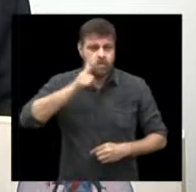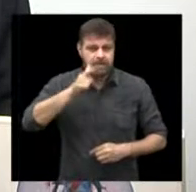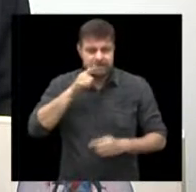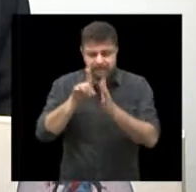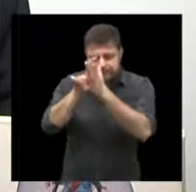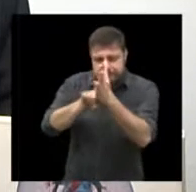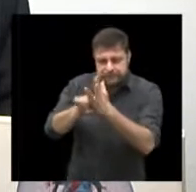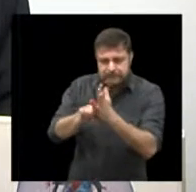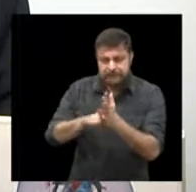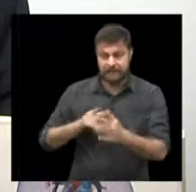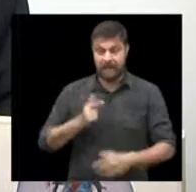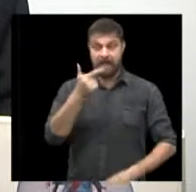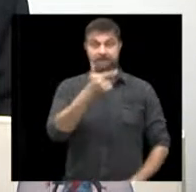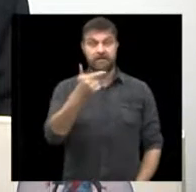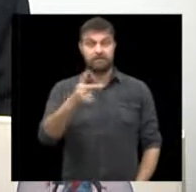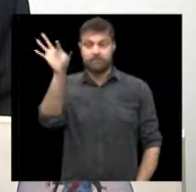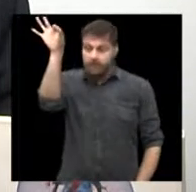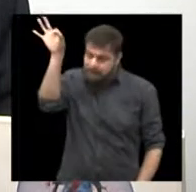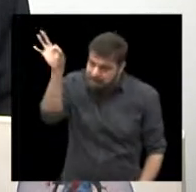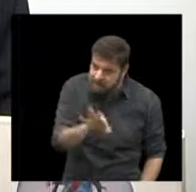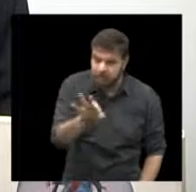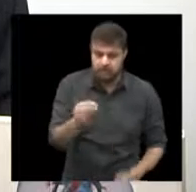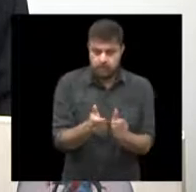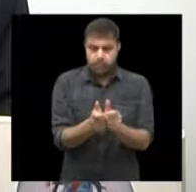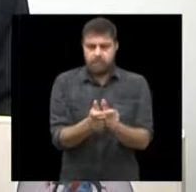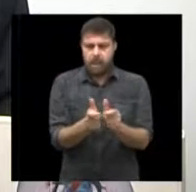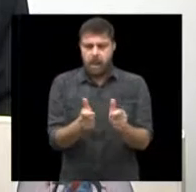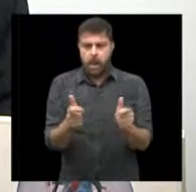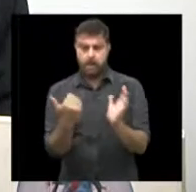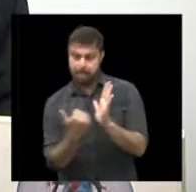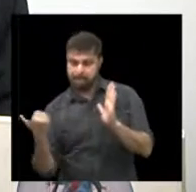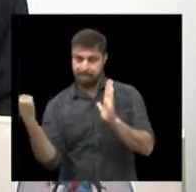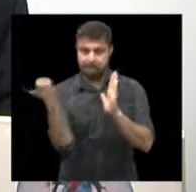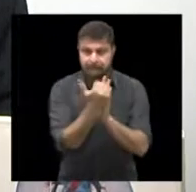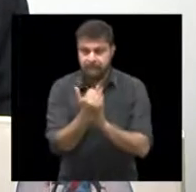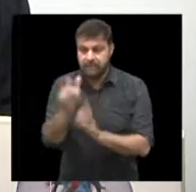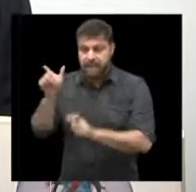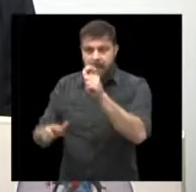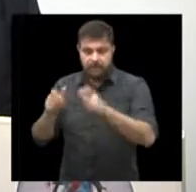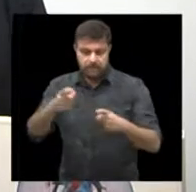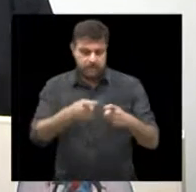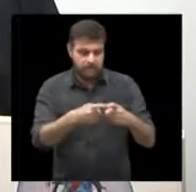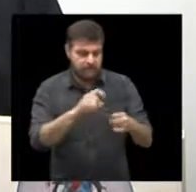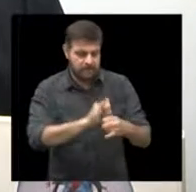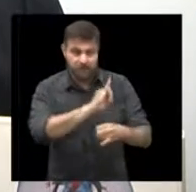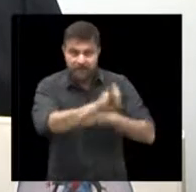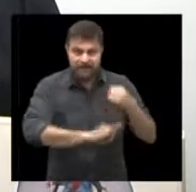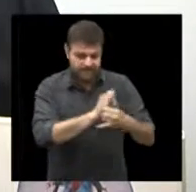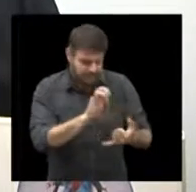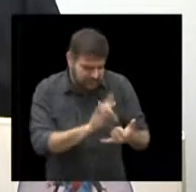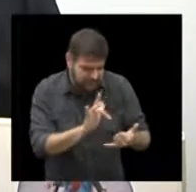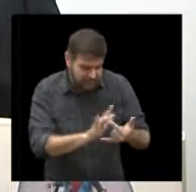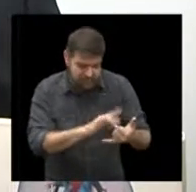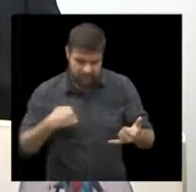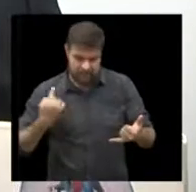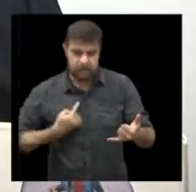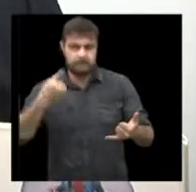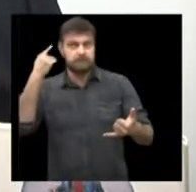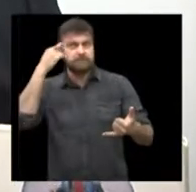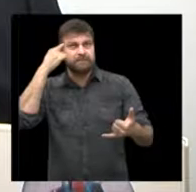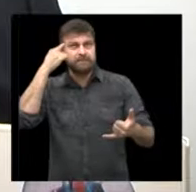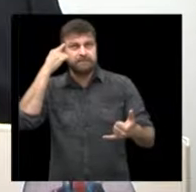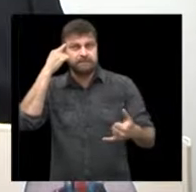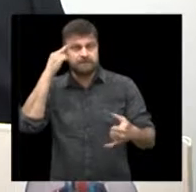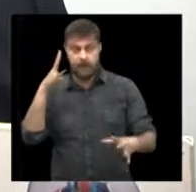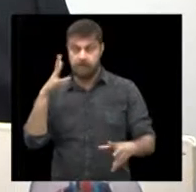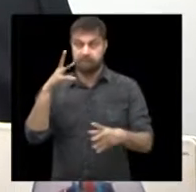dado de 22% de aumento no uso da telemedicina. Ou seja, se nós transformarmos em mais